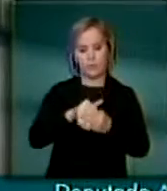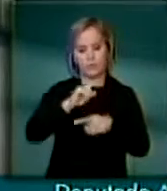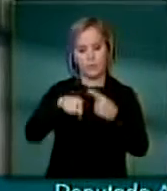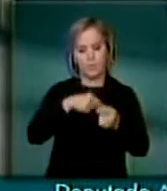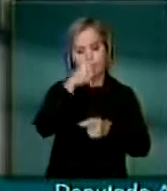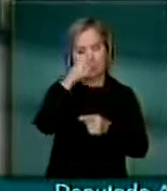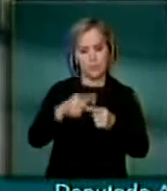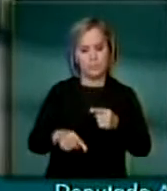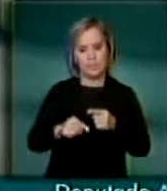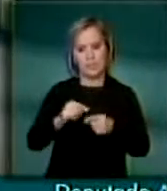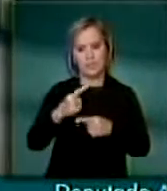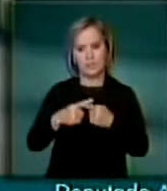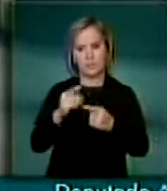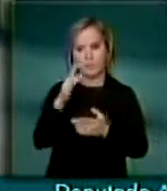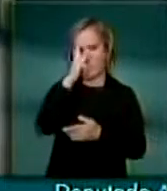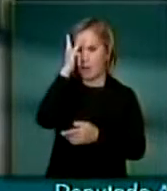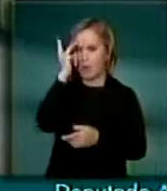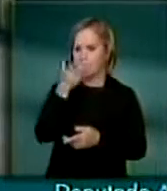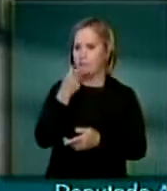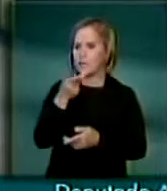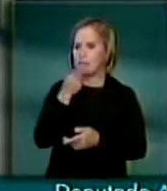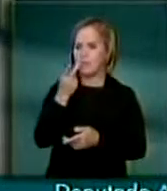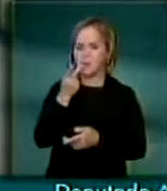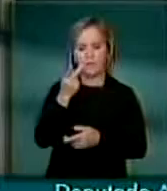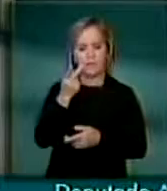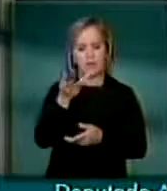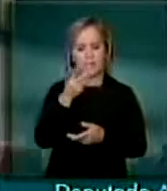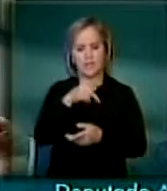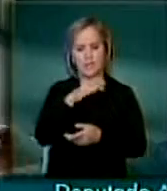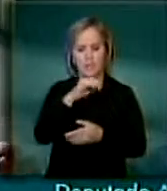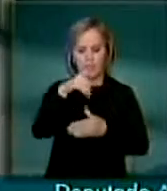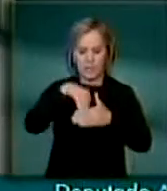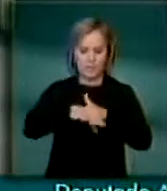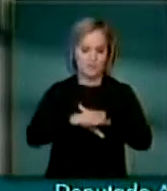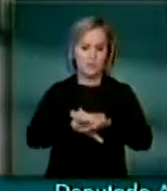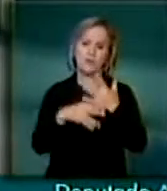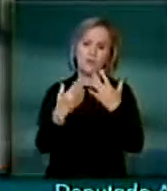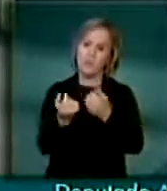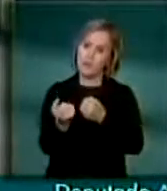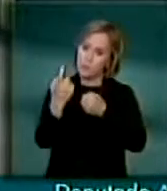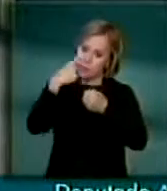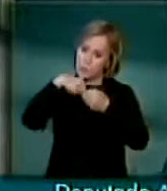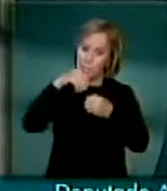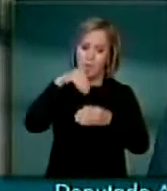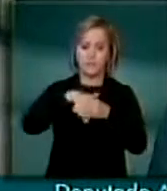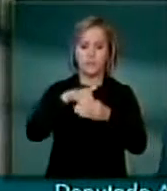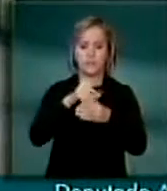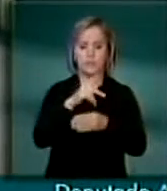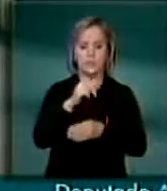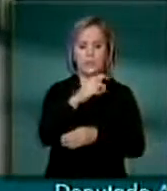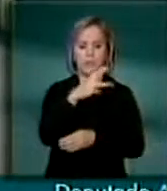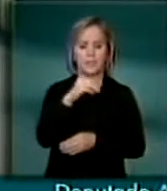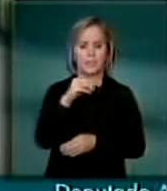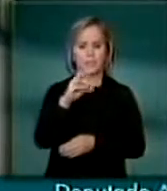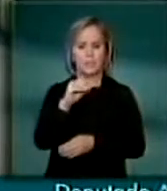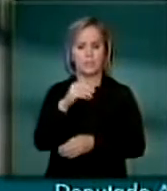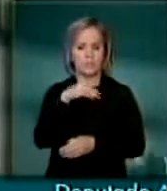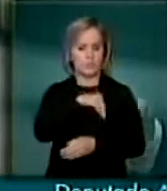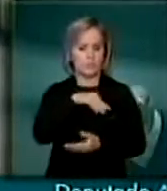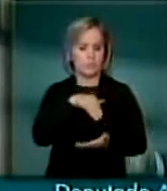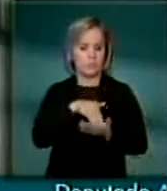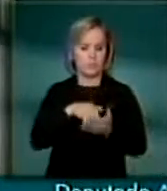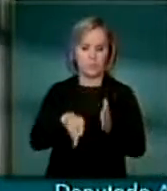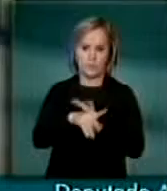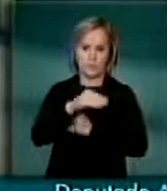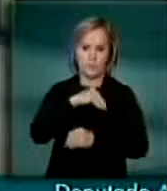porque alguém disse que queria colocar essa PEC na gaveta. Vamos desengavetá-la, vamos pôr para votar a PEC 300, que garante o piso nacional de salários